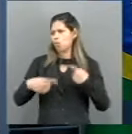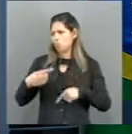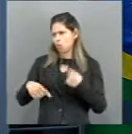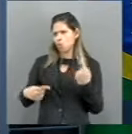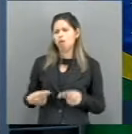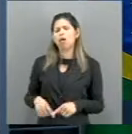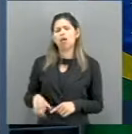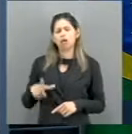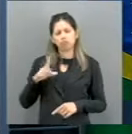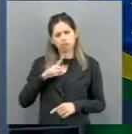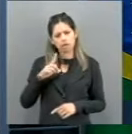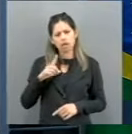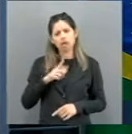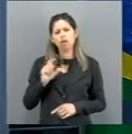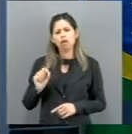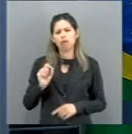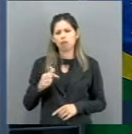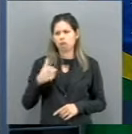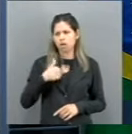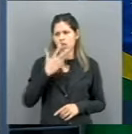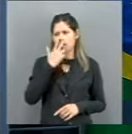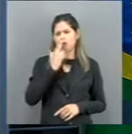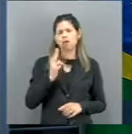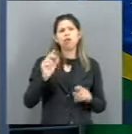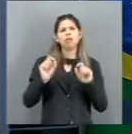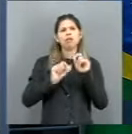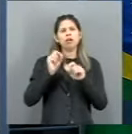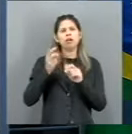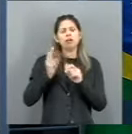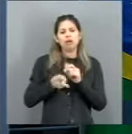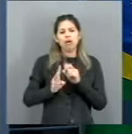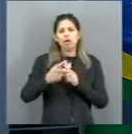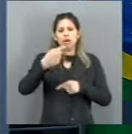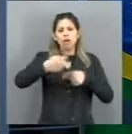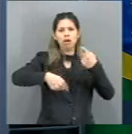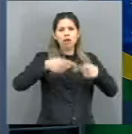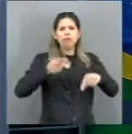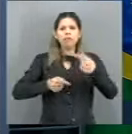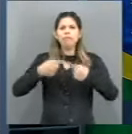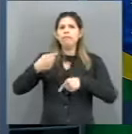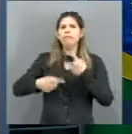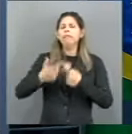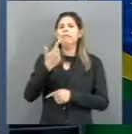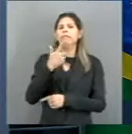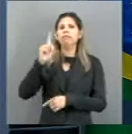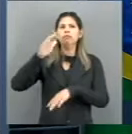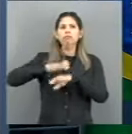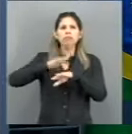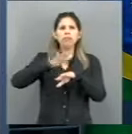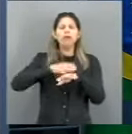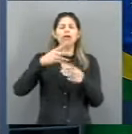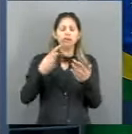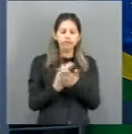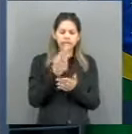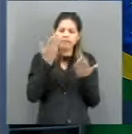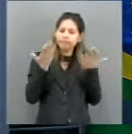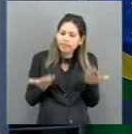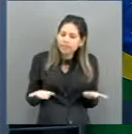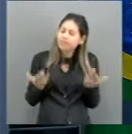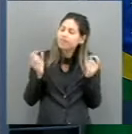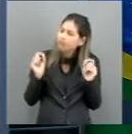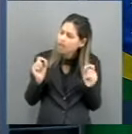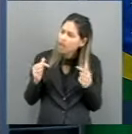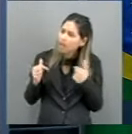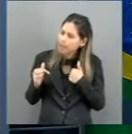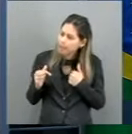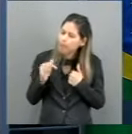chegaram a uma reta final. O debate vai continuar, porque outras ações estão acontecendo. Mas eu fui